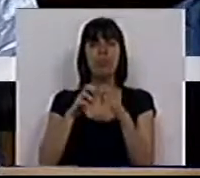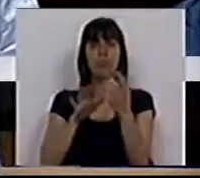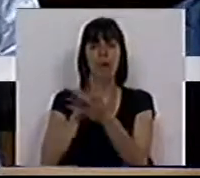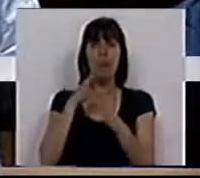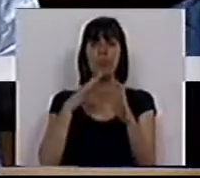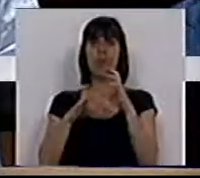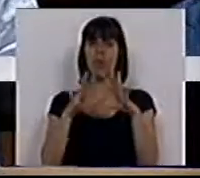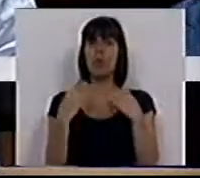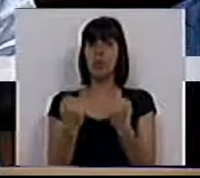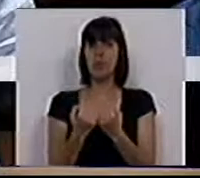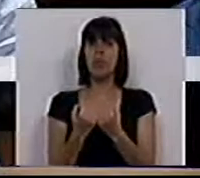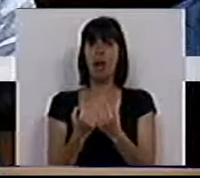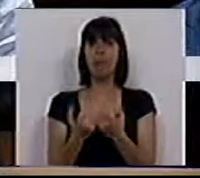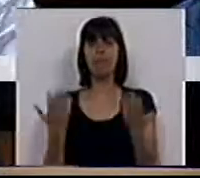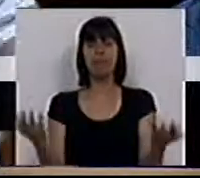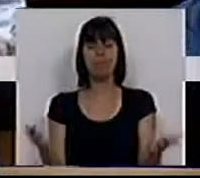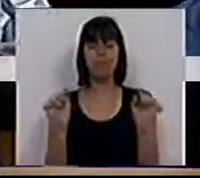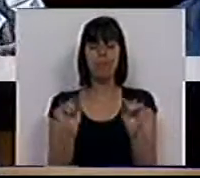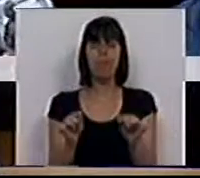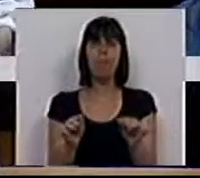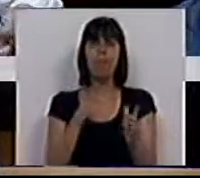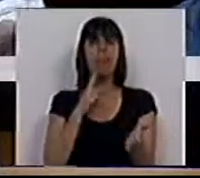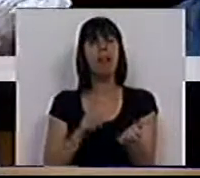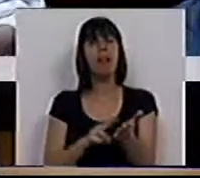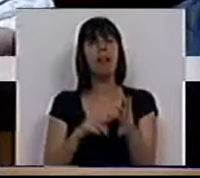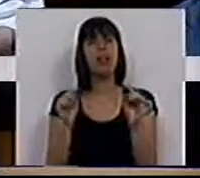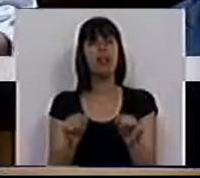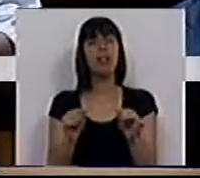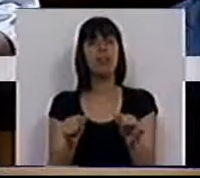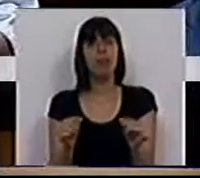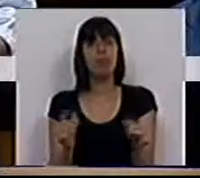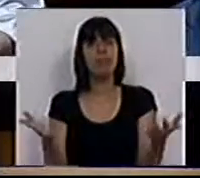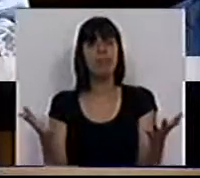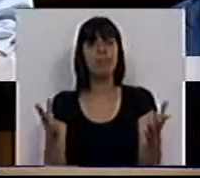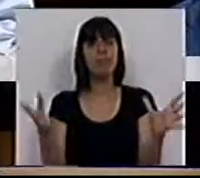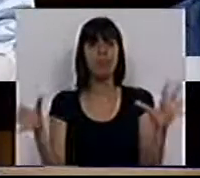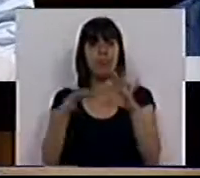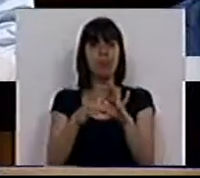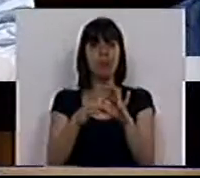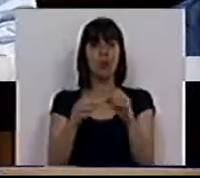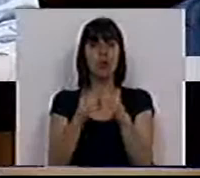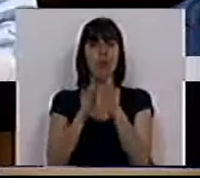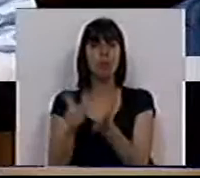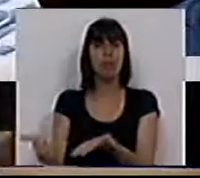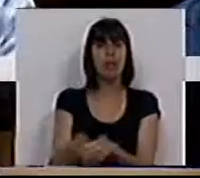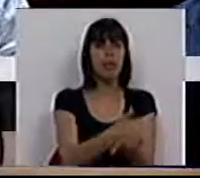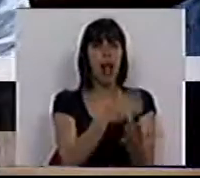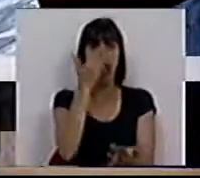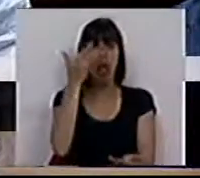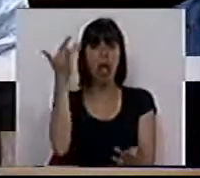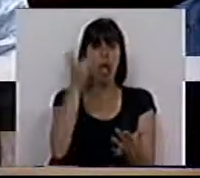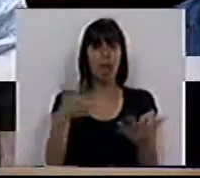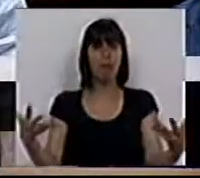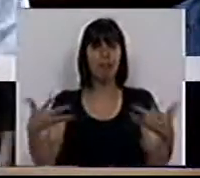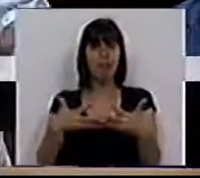na comunicação social. E esta realidade que vai cruzando todos estes dados tão negros